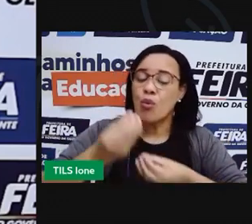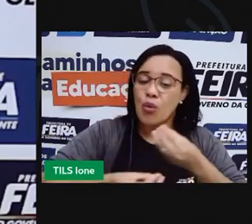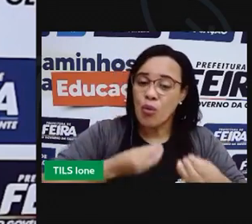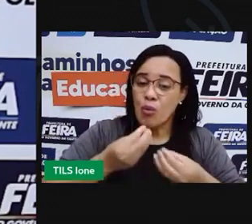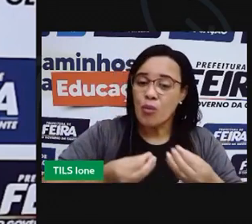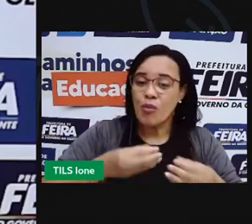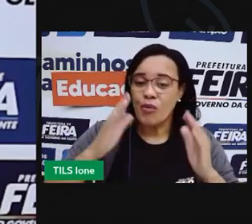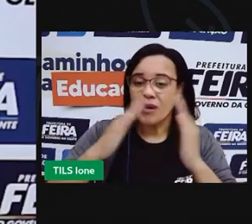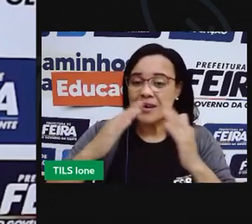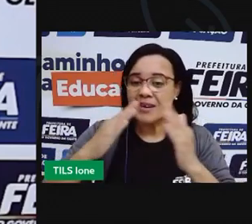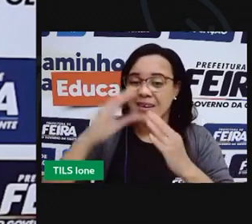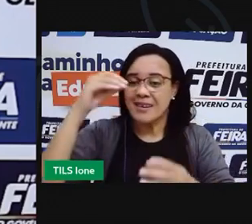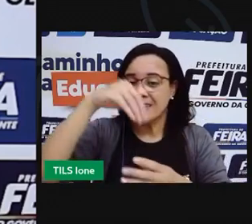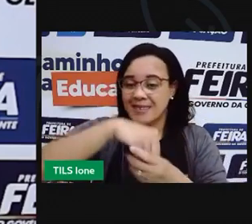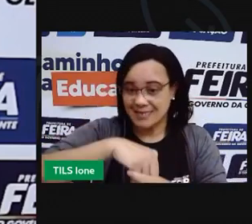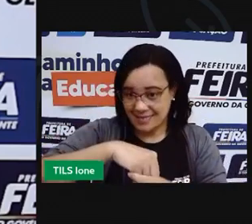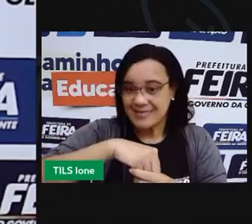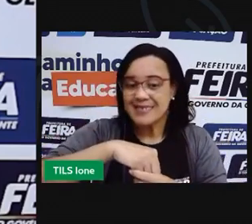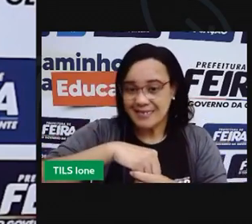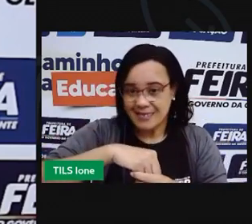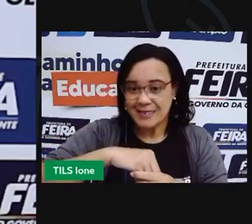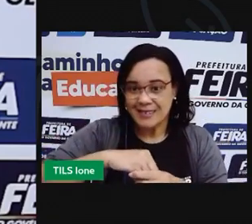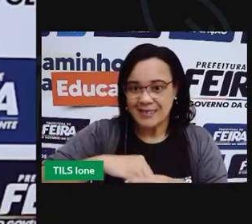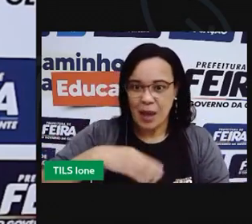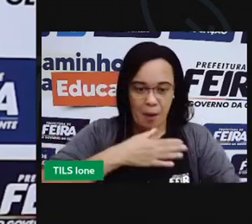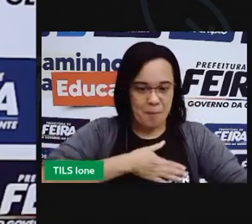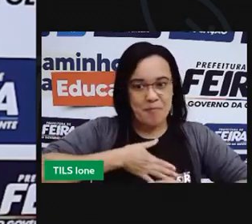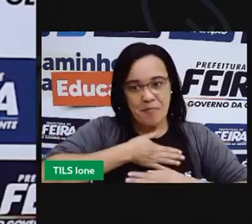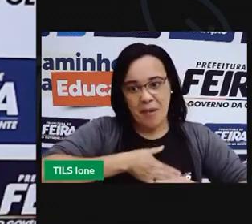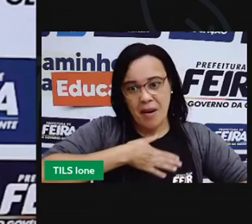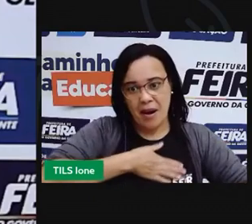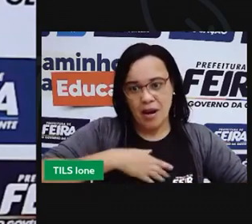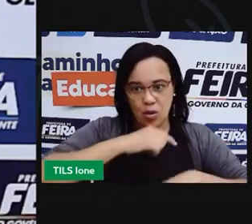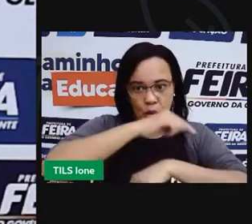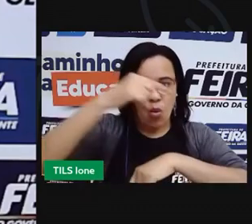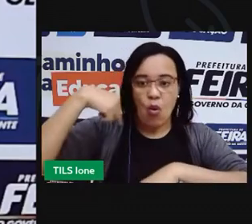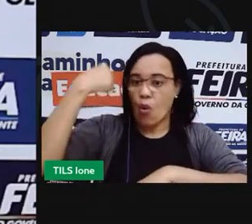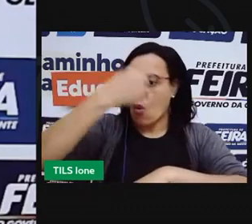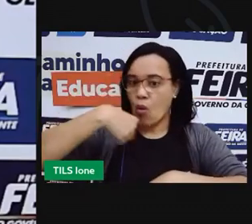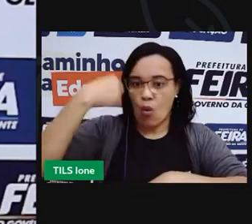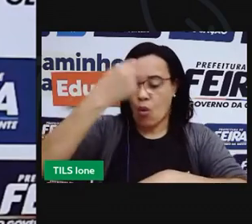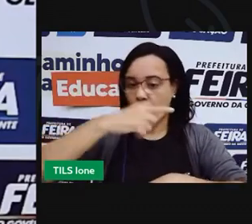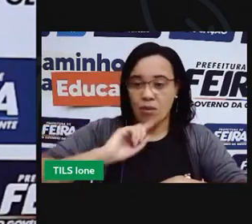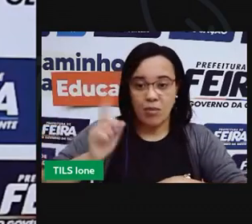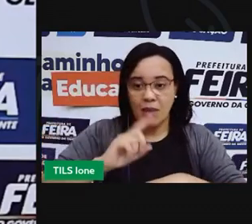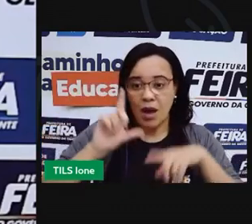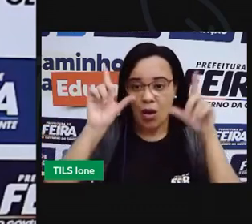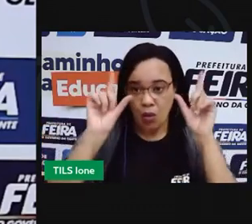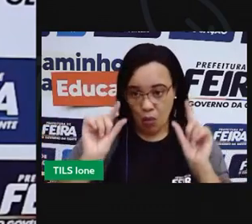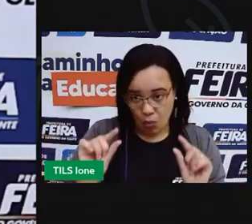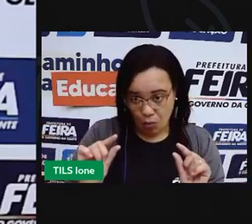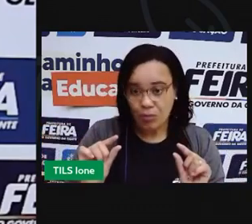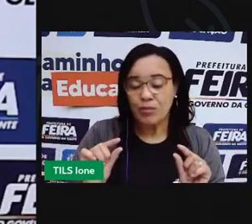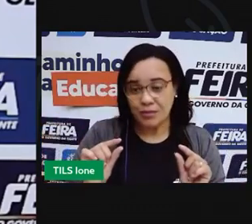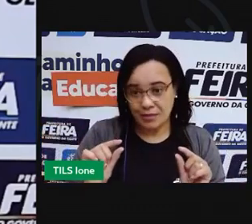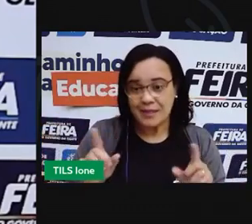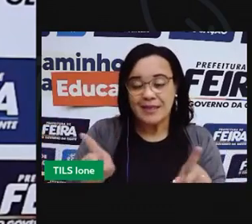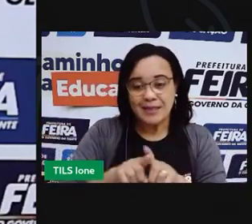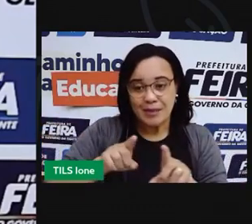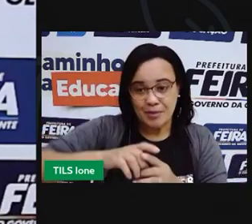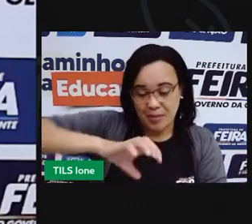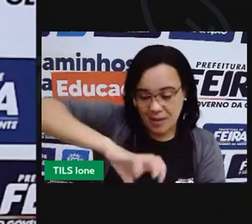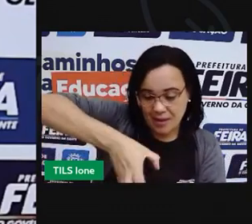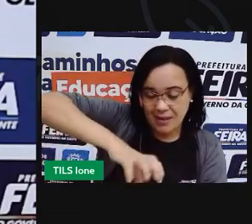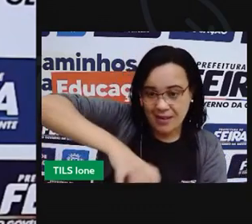Como diminuir o ciclo do banho. Deixar a torneira fechada. Separar o lixo para poder reciclar.